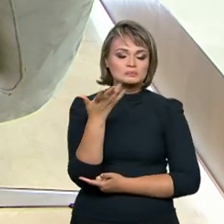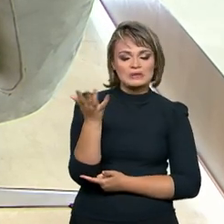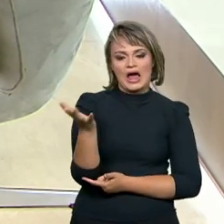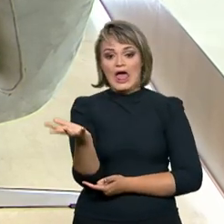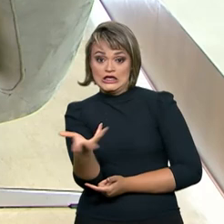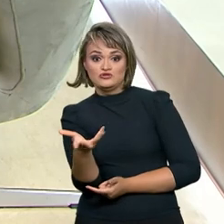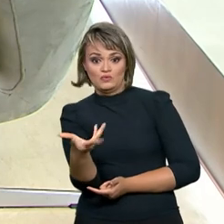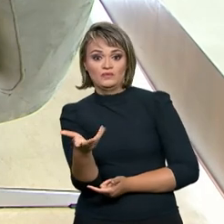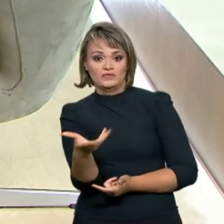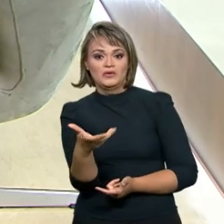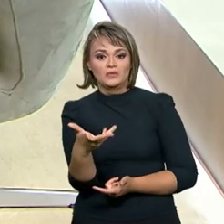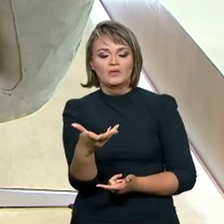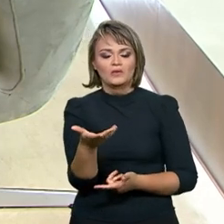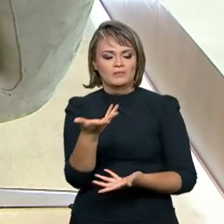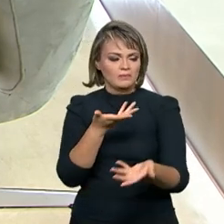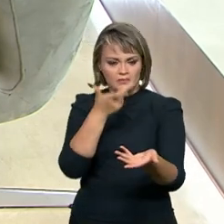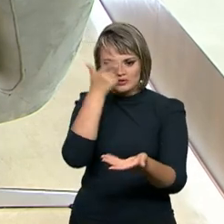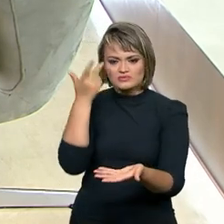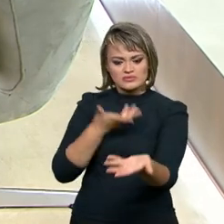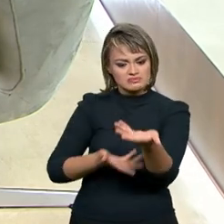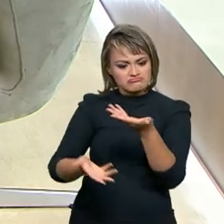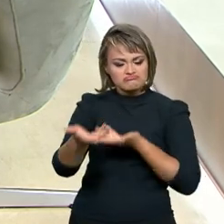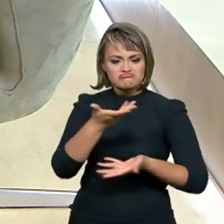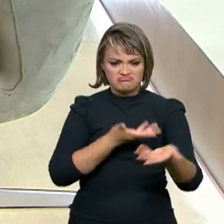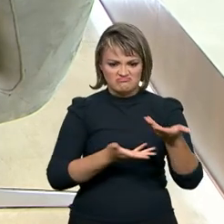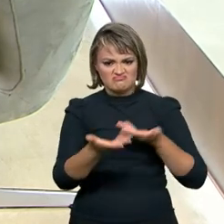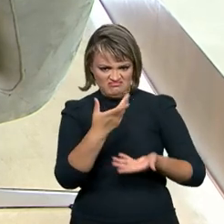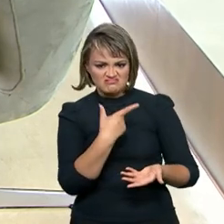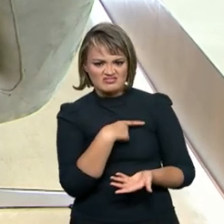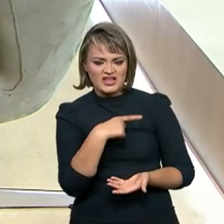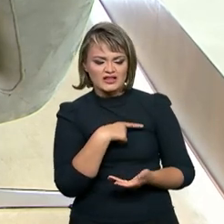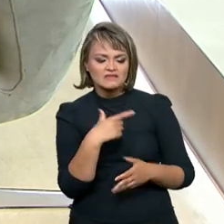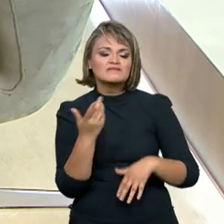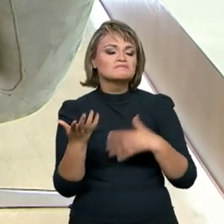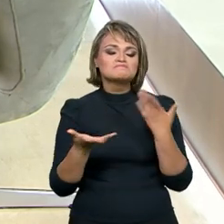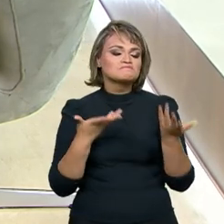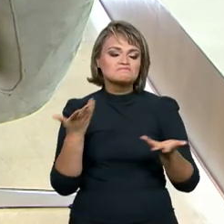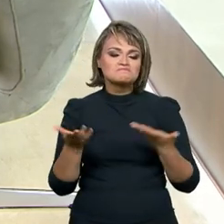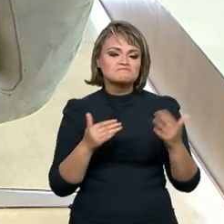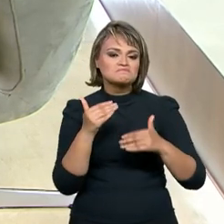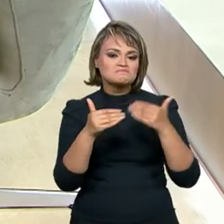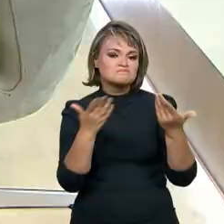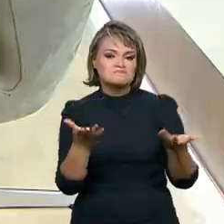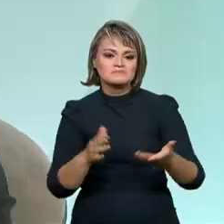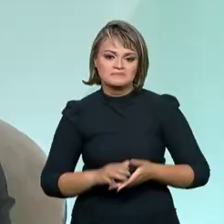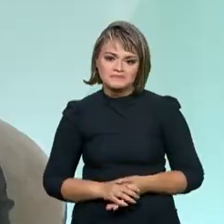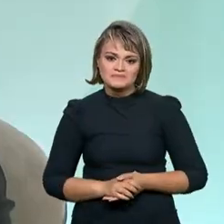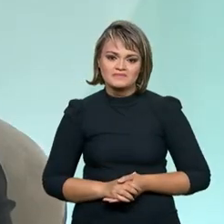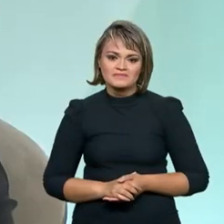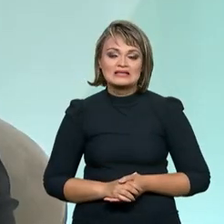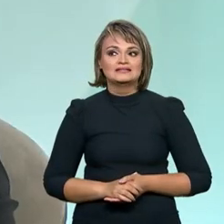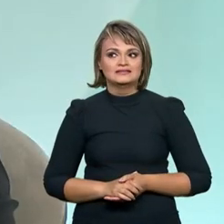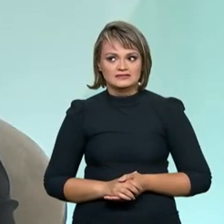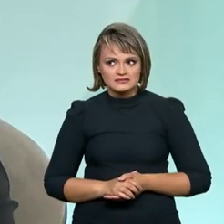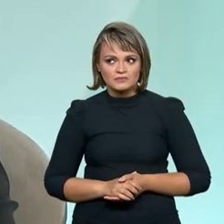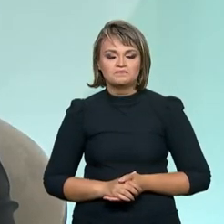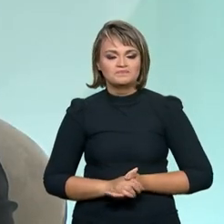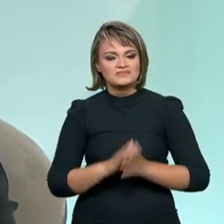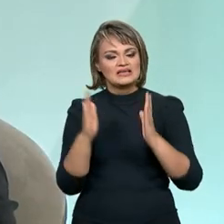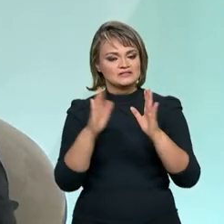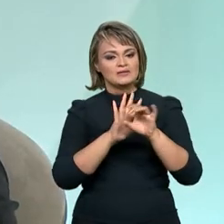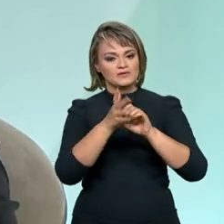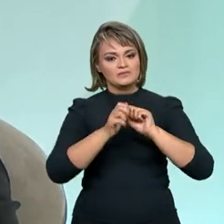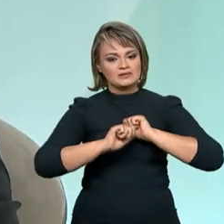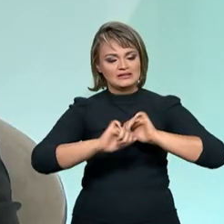aceleração, com mais solidariedade da sociedade? Como é que foi esse processo? A pandemia, ela, de